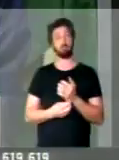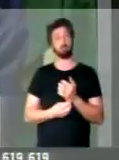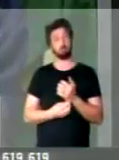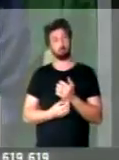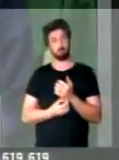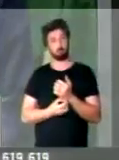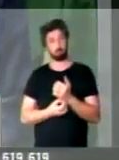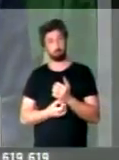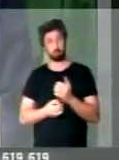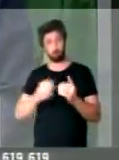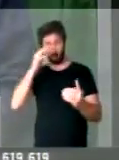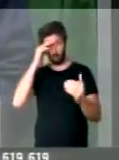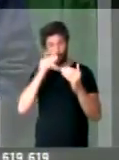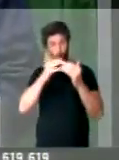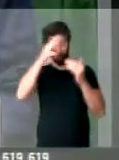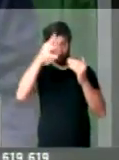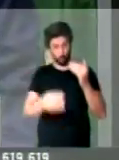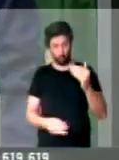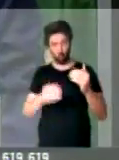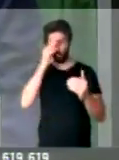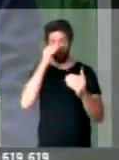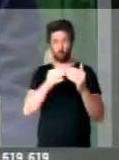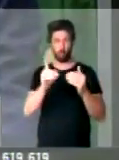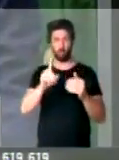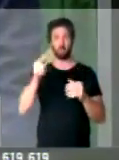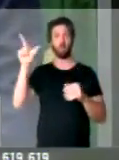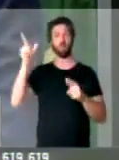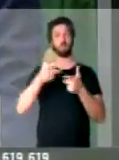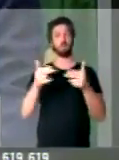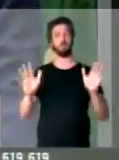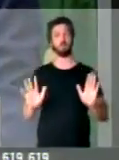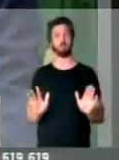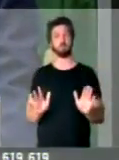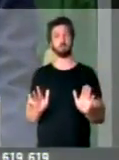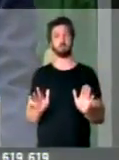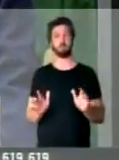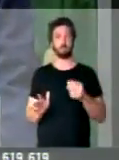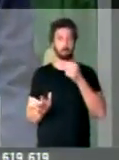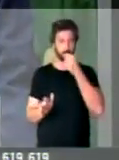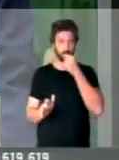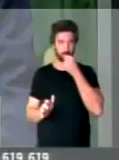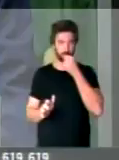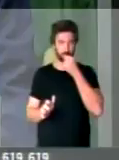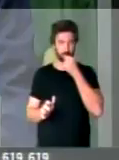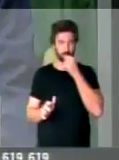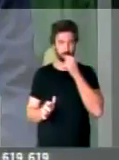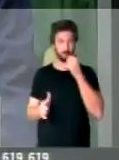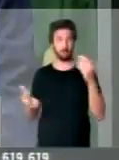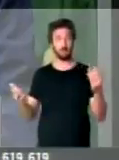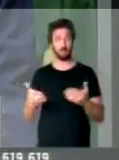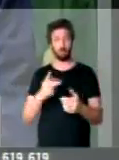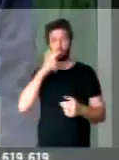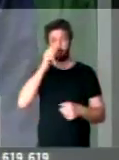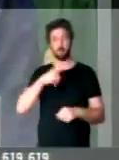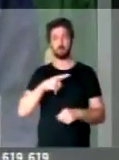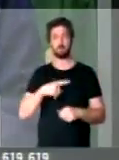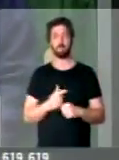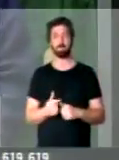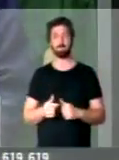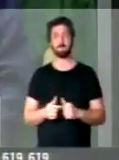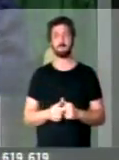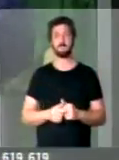vamos concordar com tudo ou não vamos concordar, é outra coisa. Mas essa casa hoje está fortalecida.